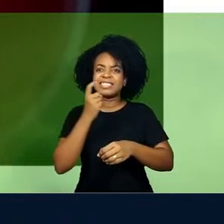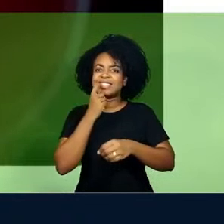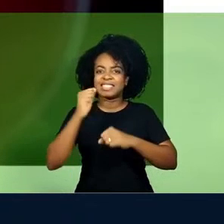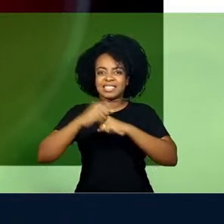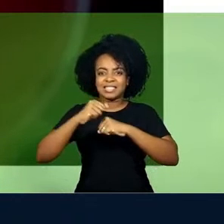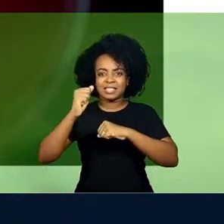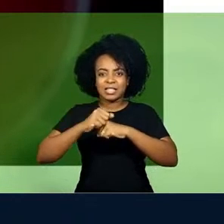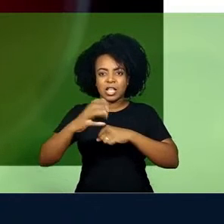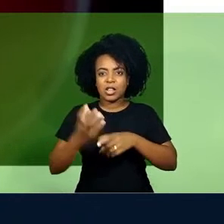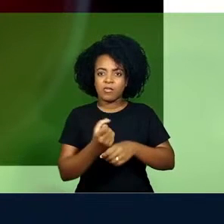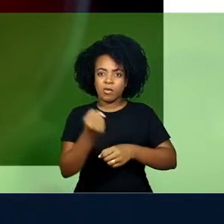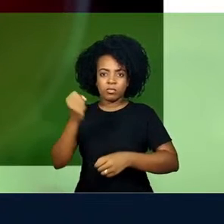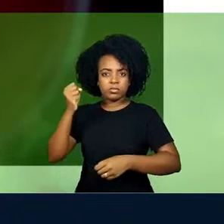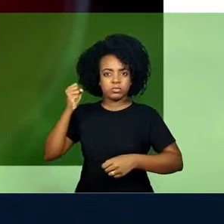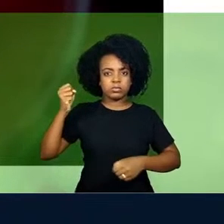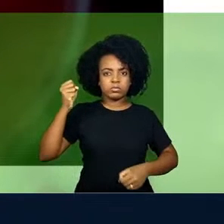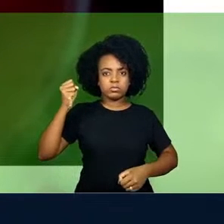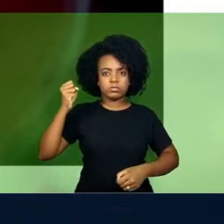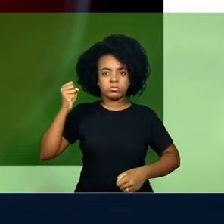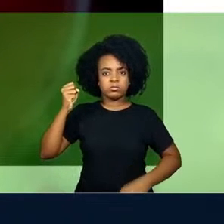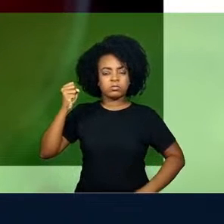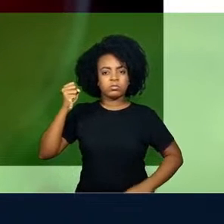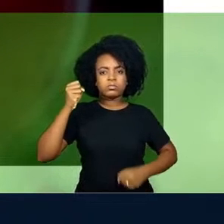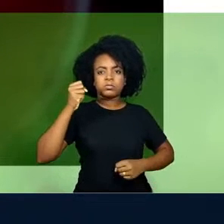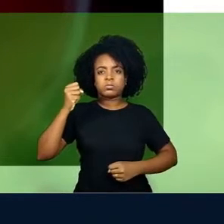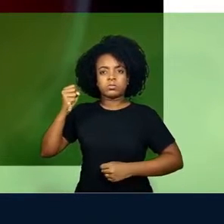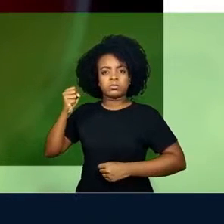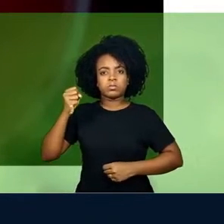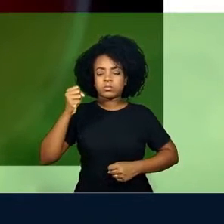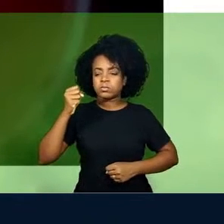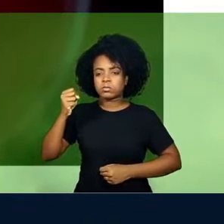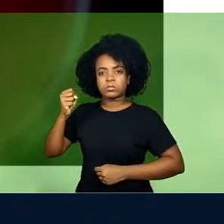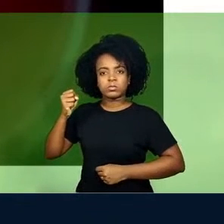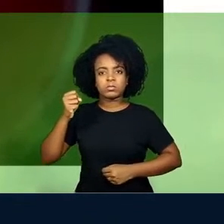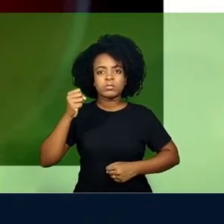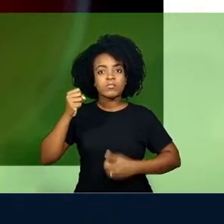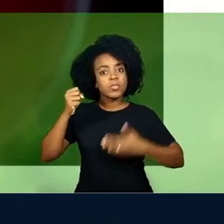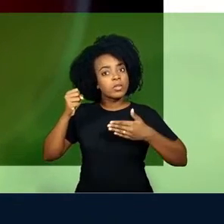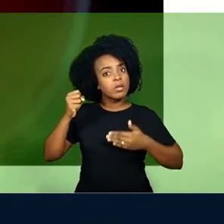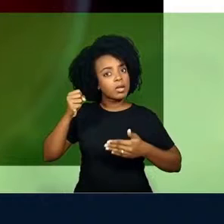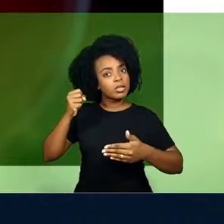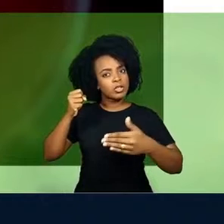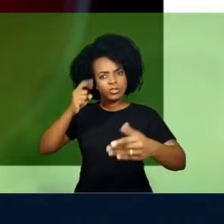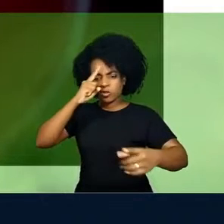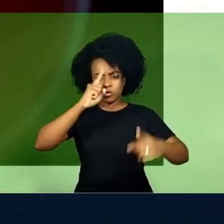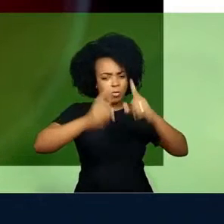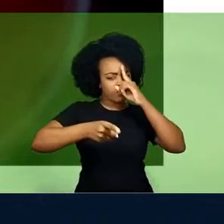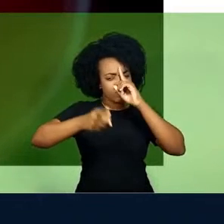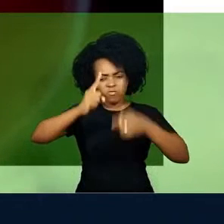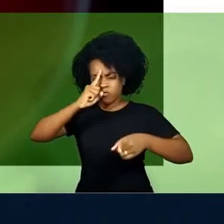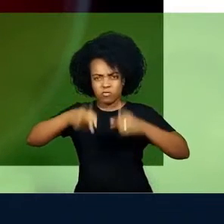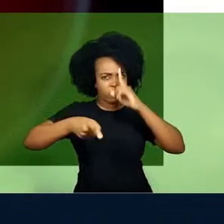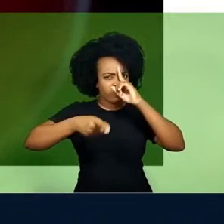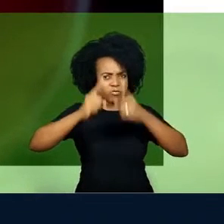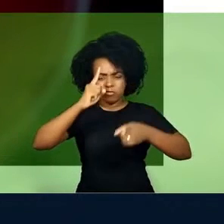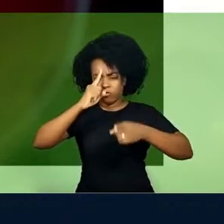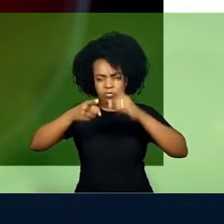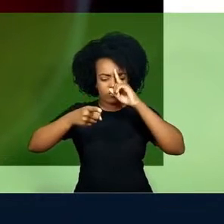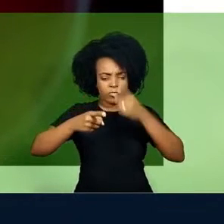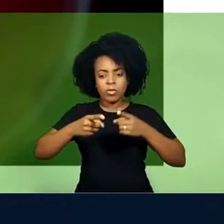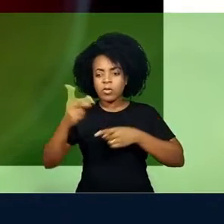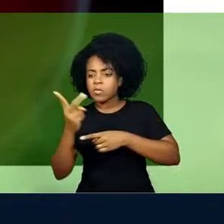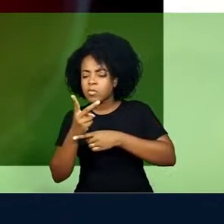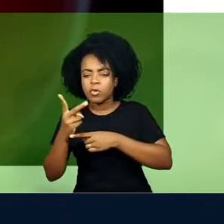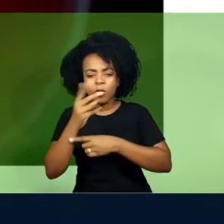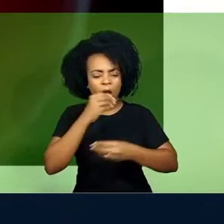um bastão, uma clava, em que ele, a partir desse momento, vai dominar os grupos adversários, vai conseguir